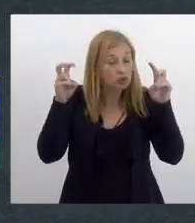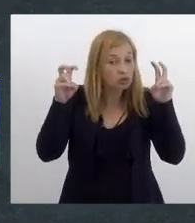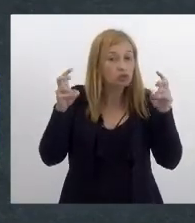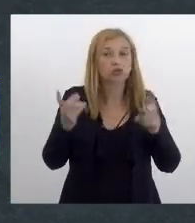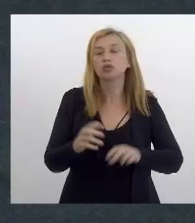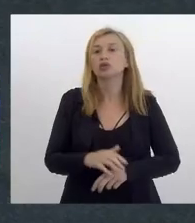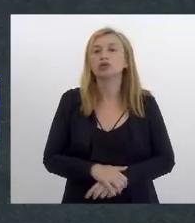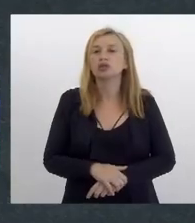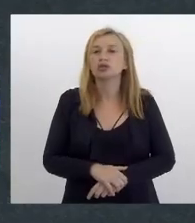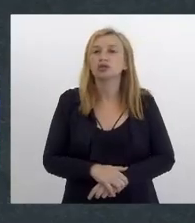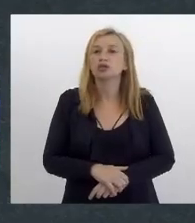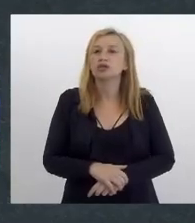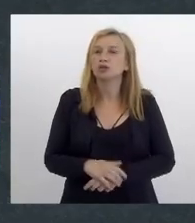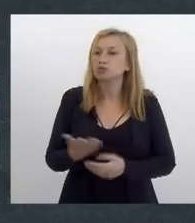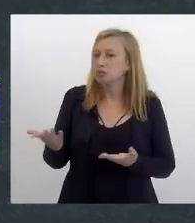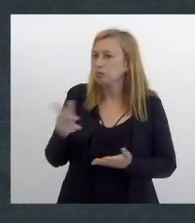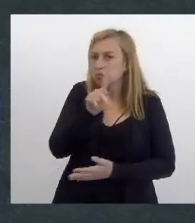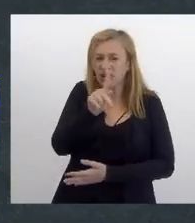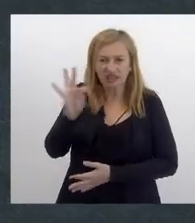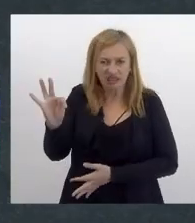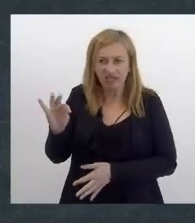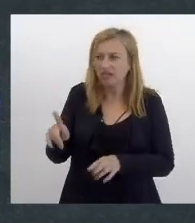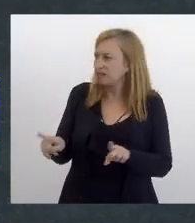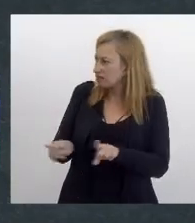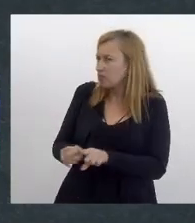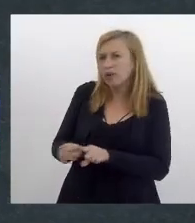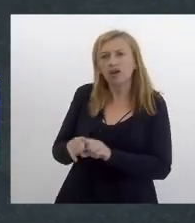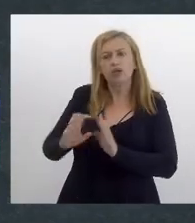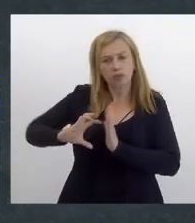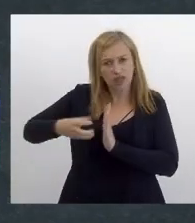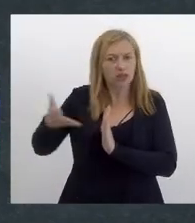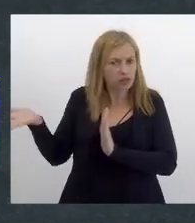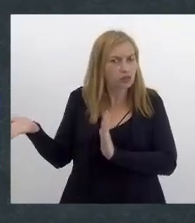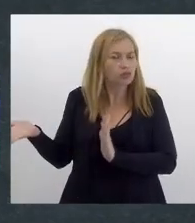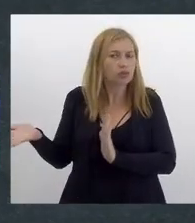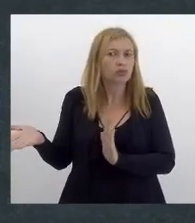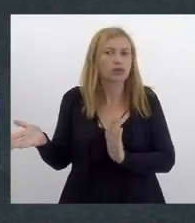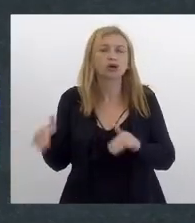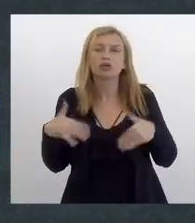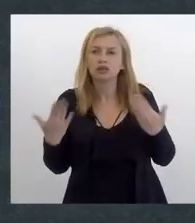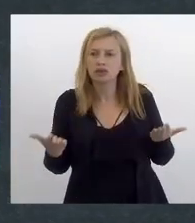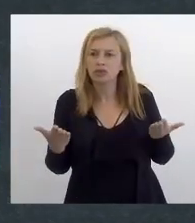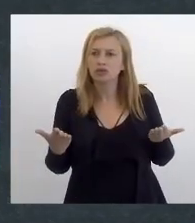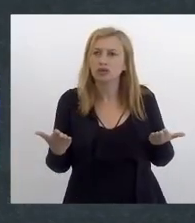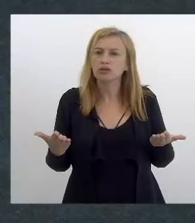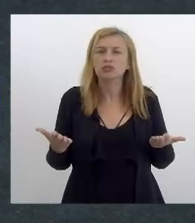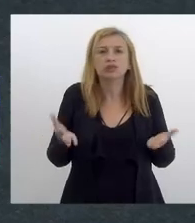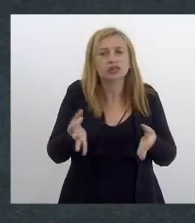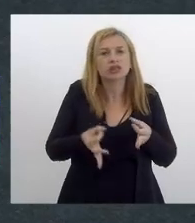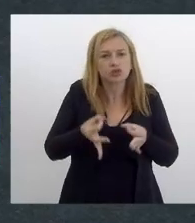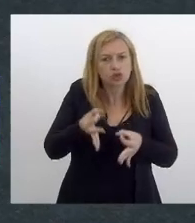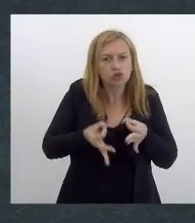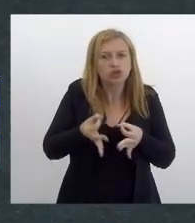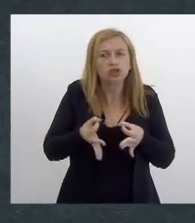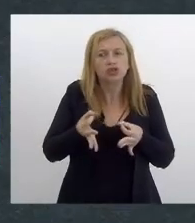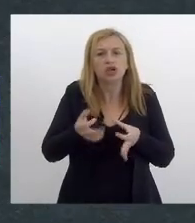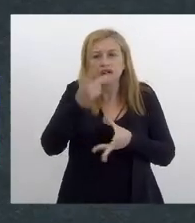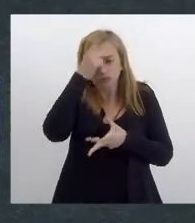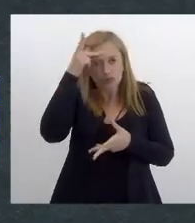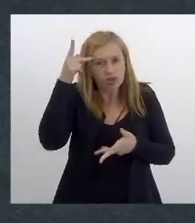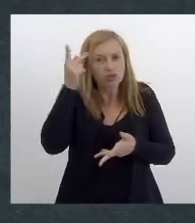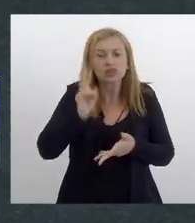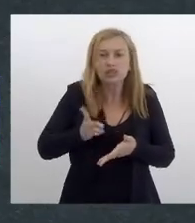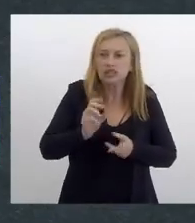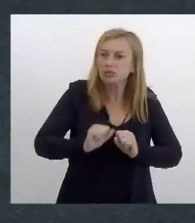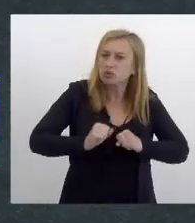vapor inclusive o PT também então tem que dar jus às pessoas que